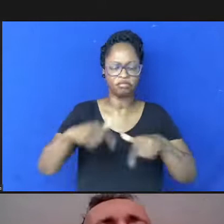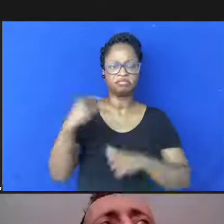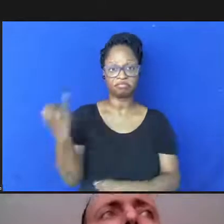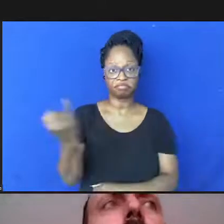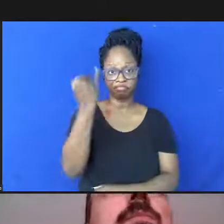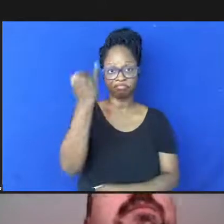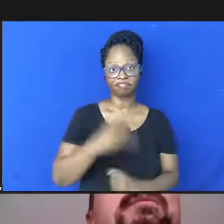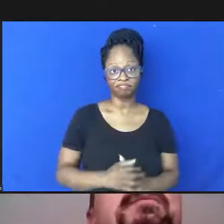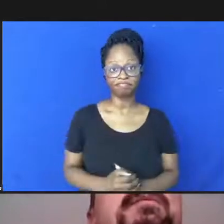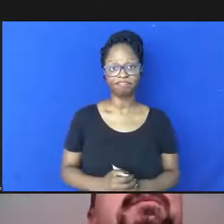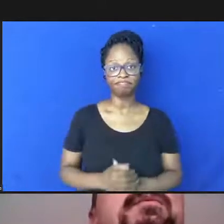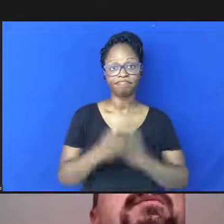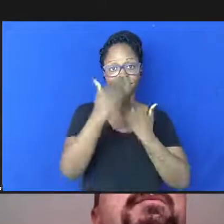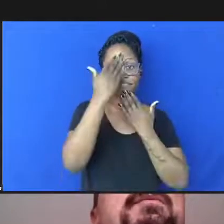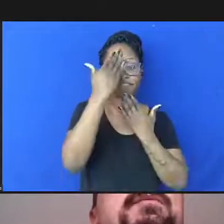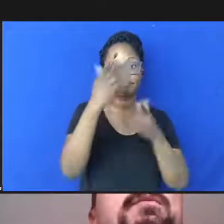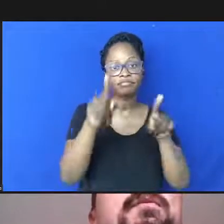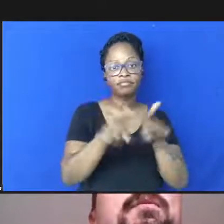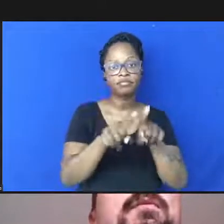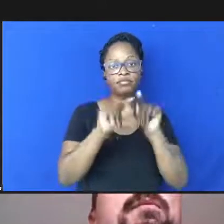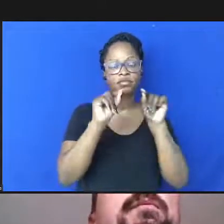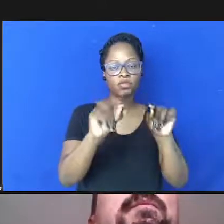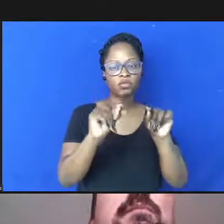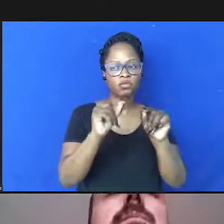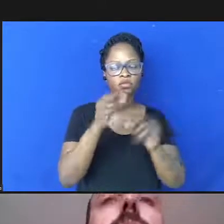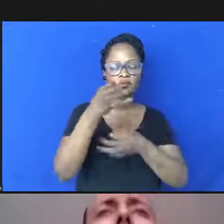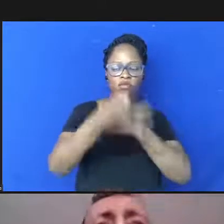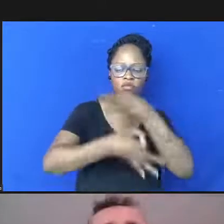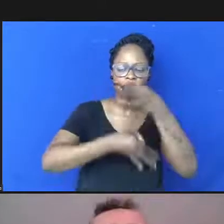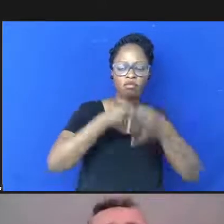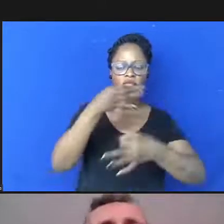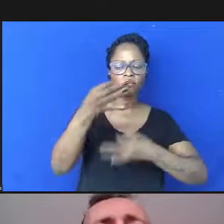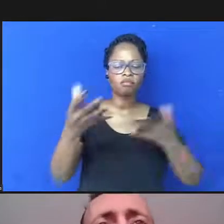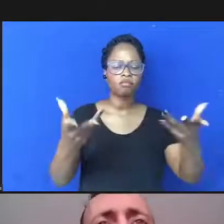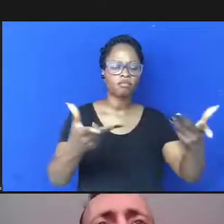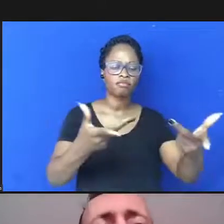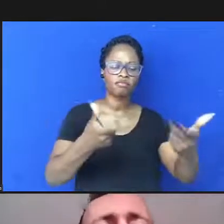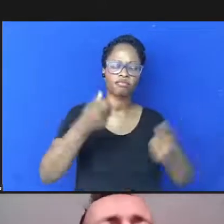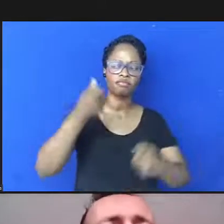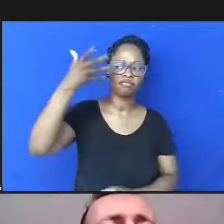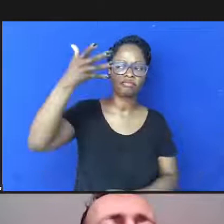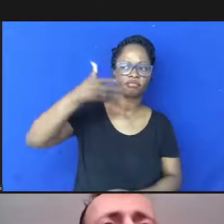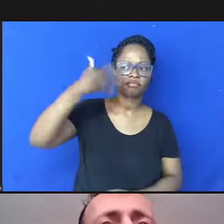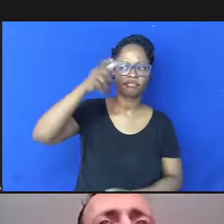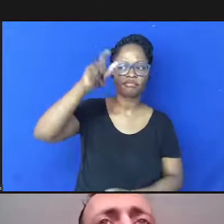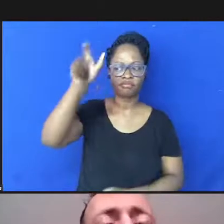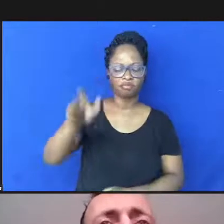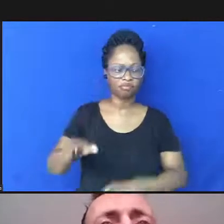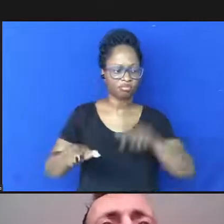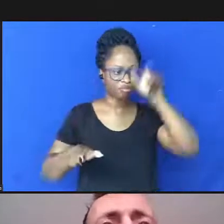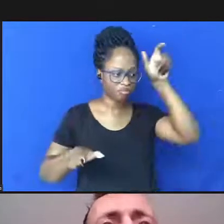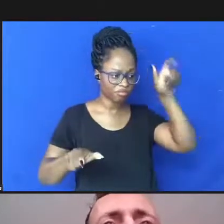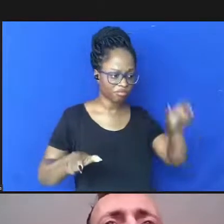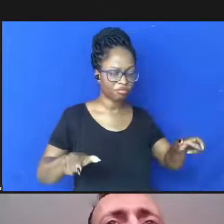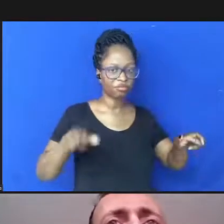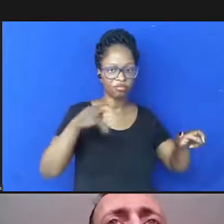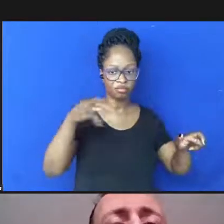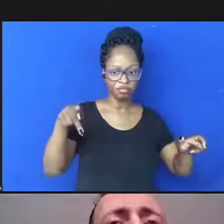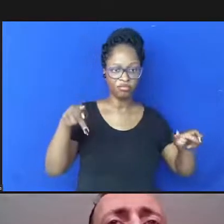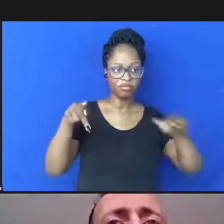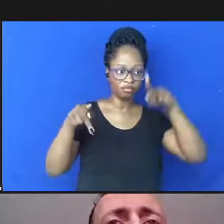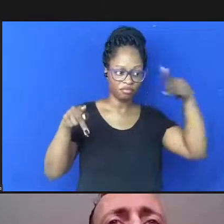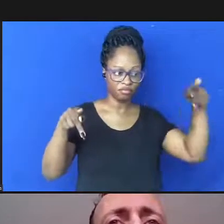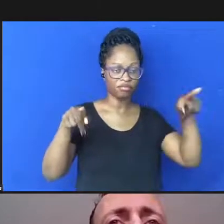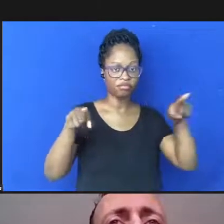e agradeço a oportunidade de comentar as brilhantes palestras do Andrew e do professor Paulo Serrinho